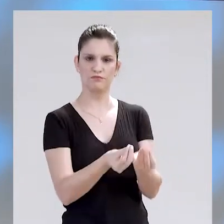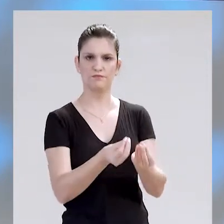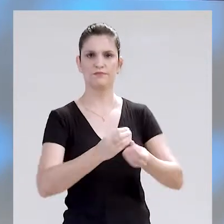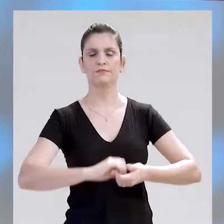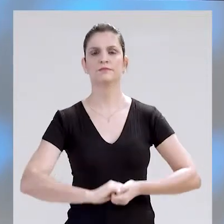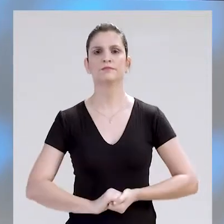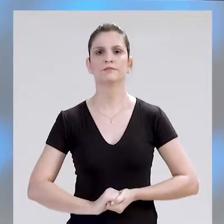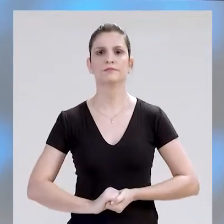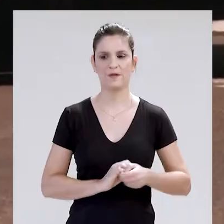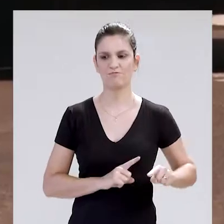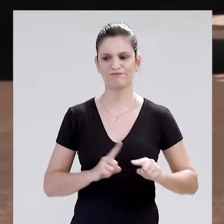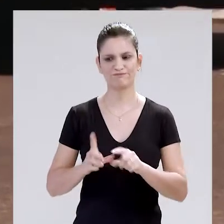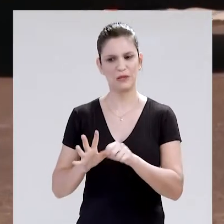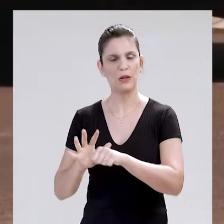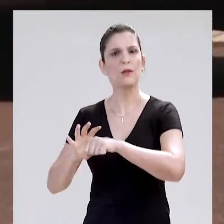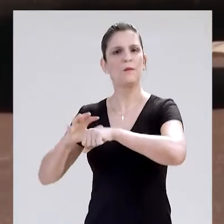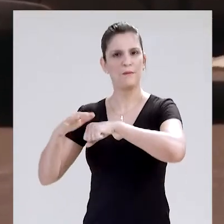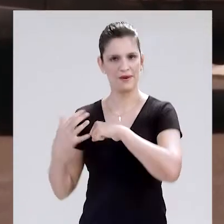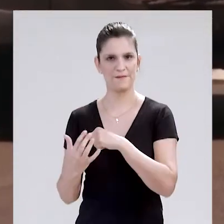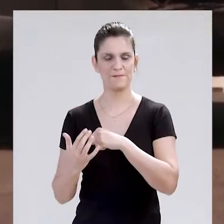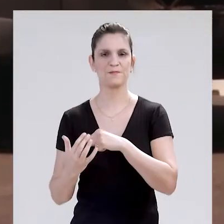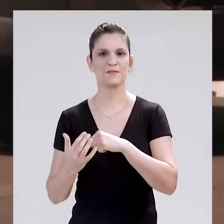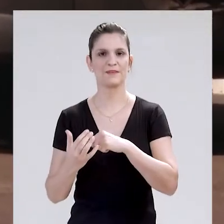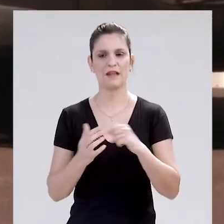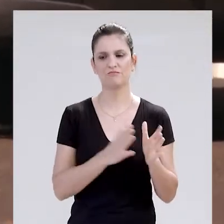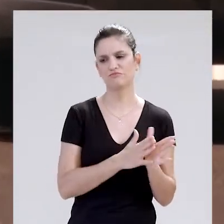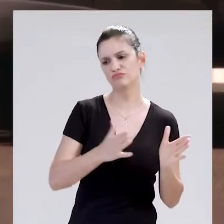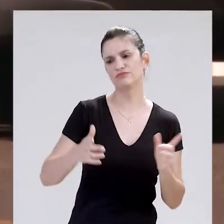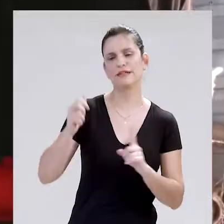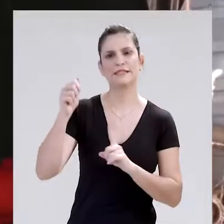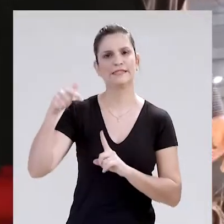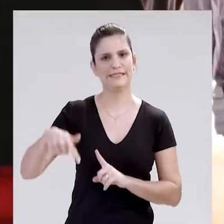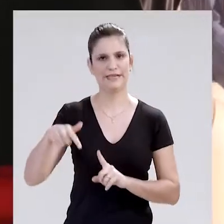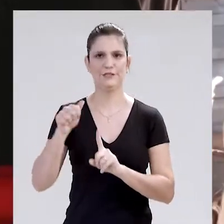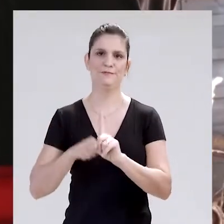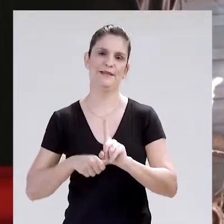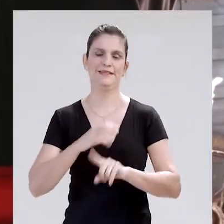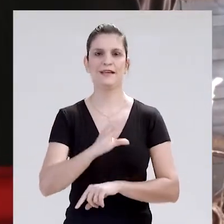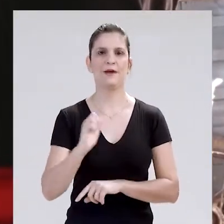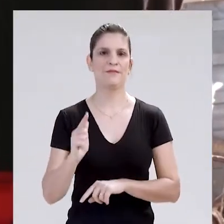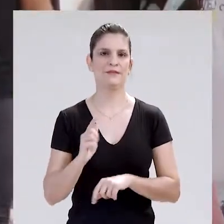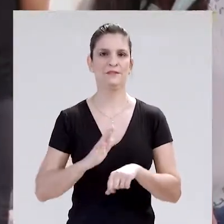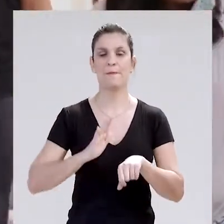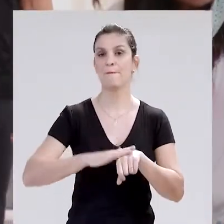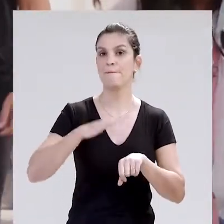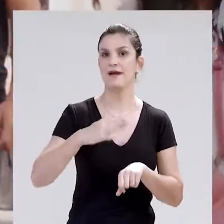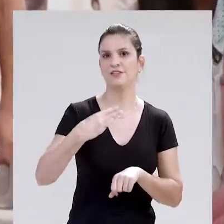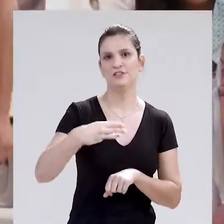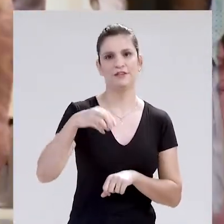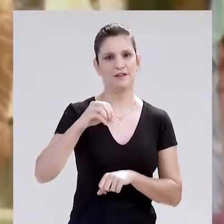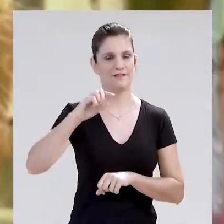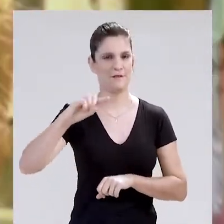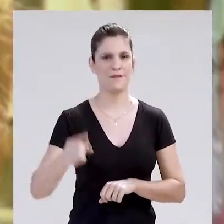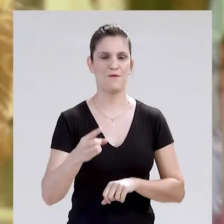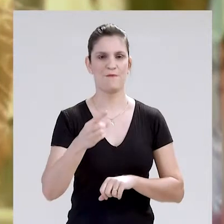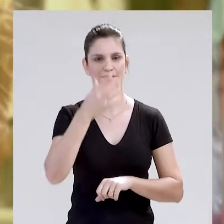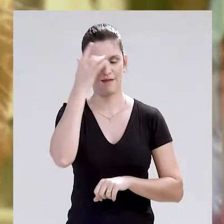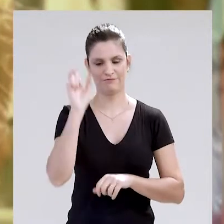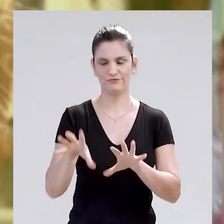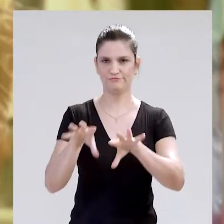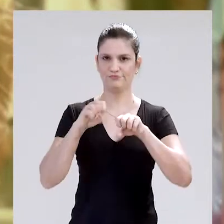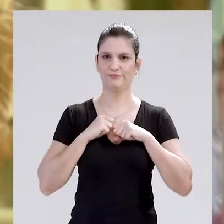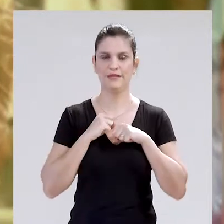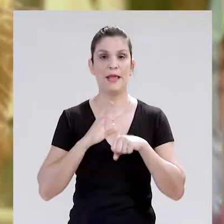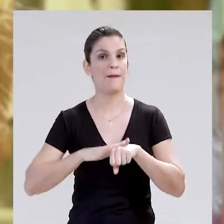milhões de reais. Envolvida no combate ao Covid-19 nos últimos sete meses, com Campo Grande passando dos 30